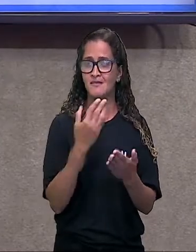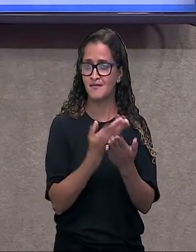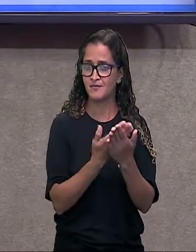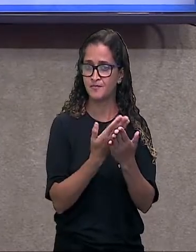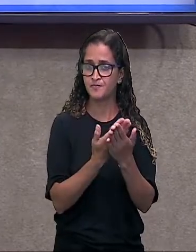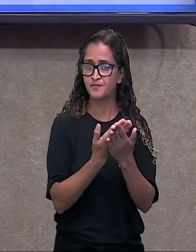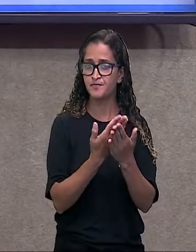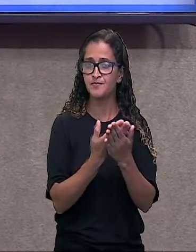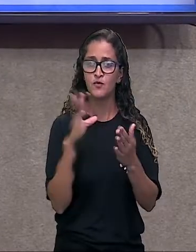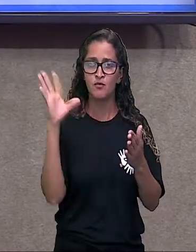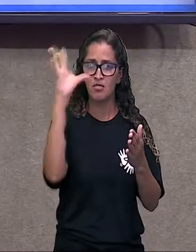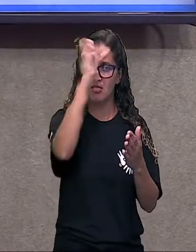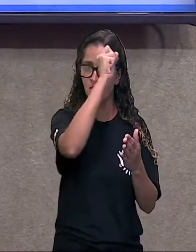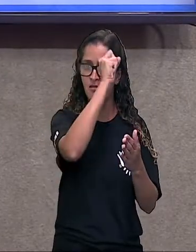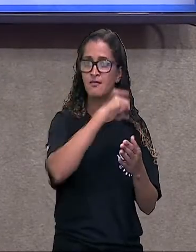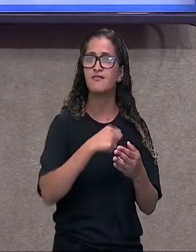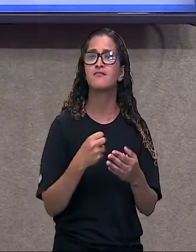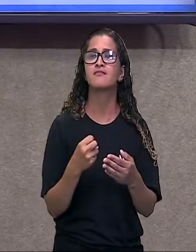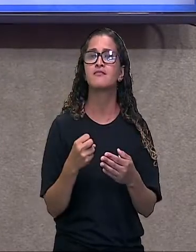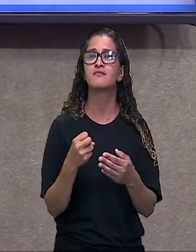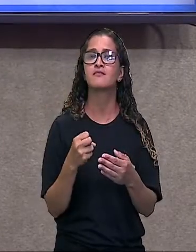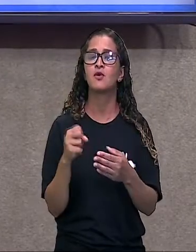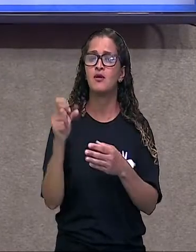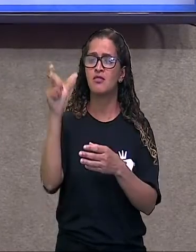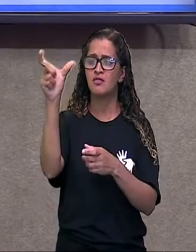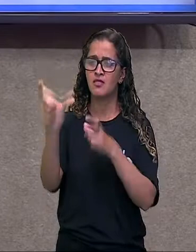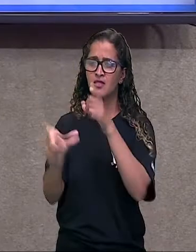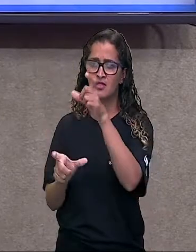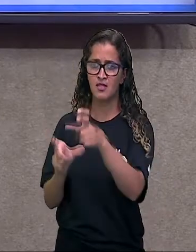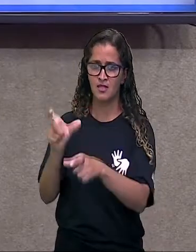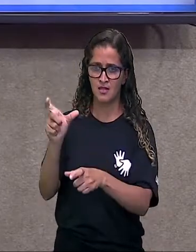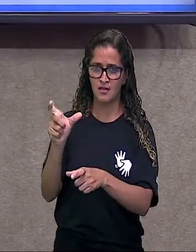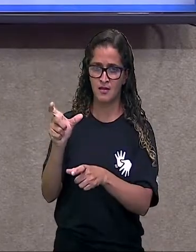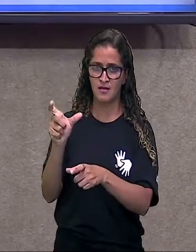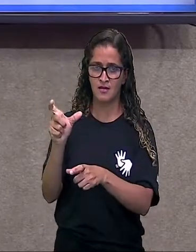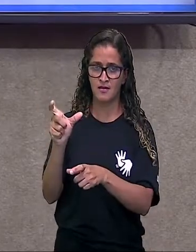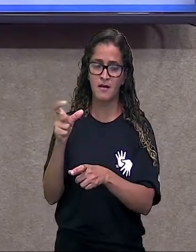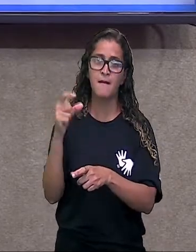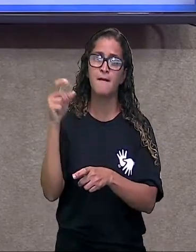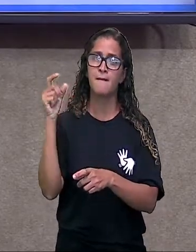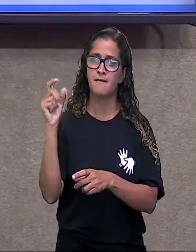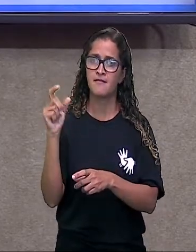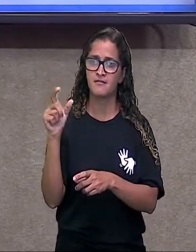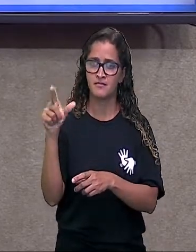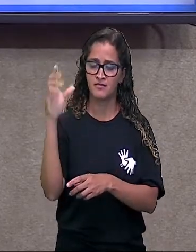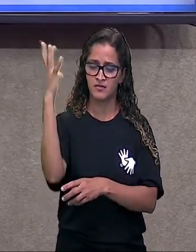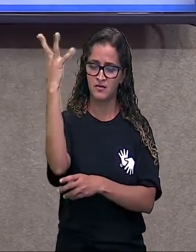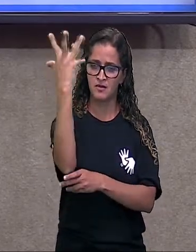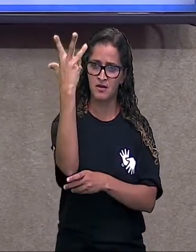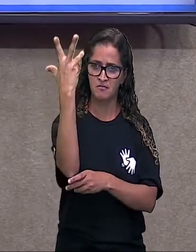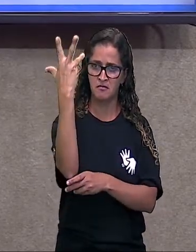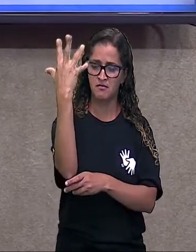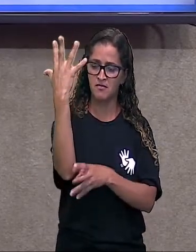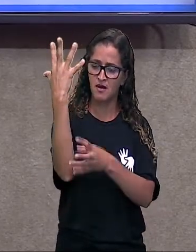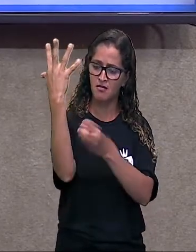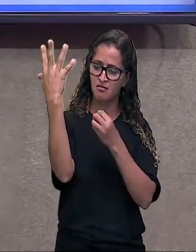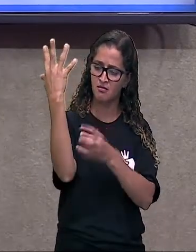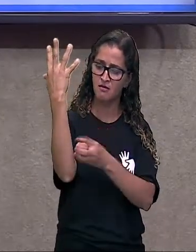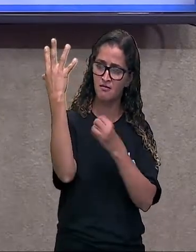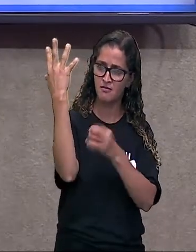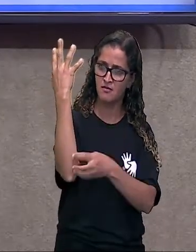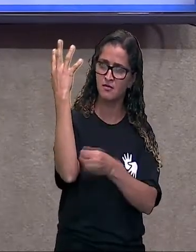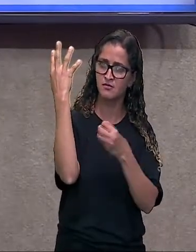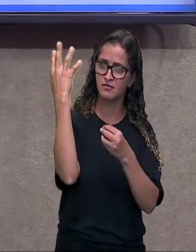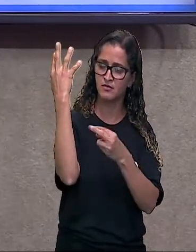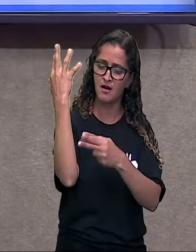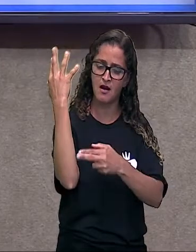aula, nós aprendemos que o homem pega aquilo não só pro seu próprio alimento, né? Pra